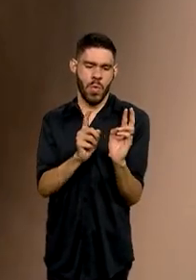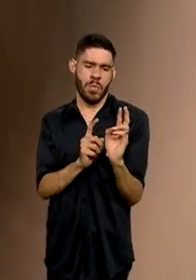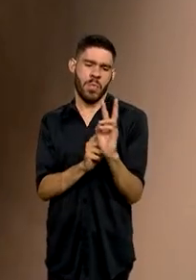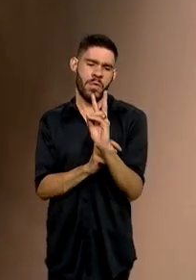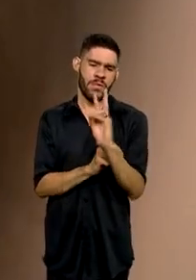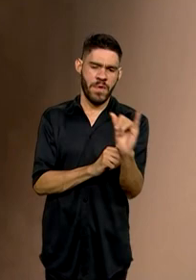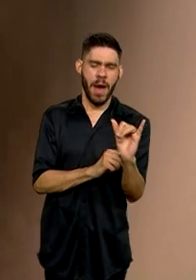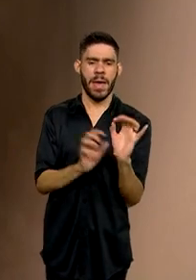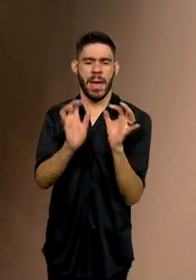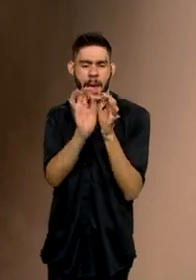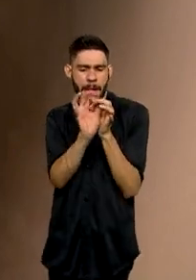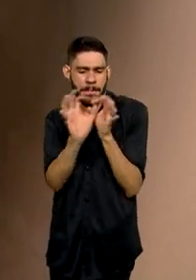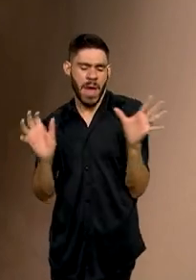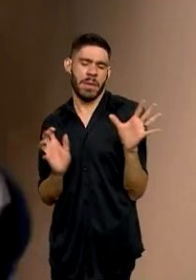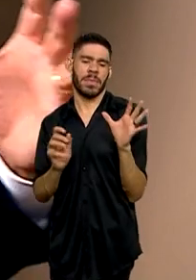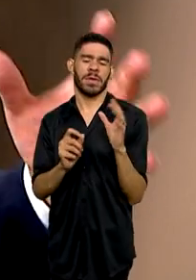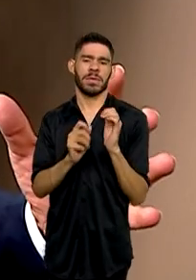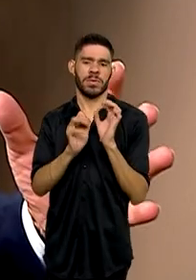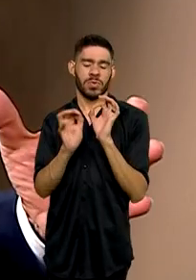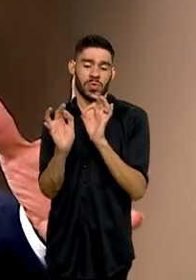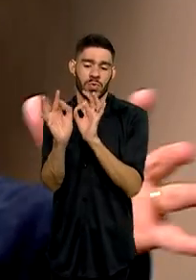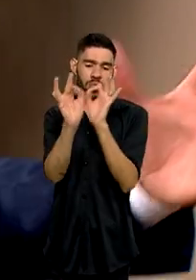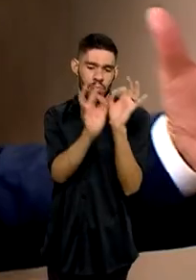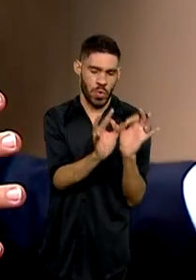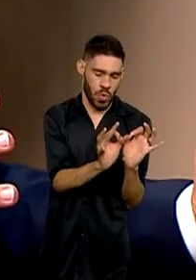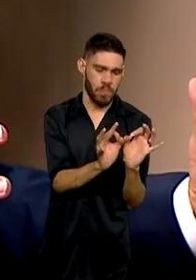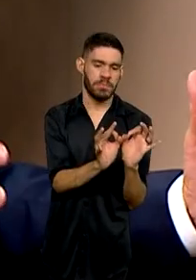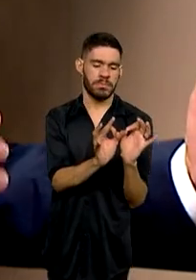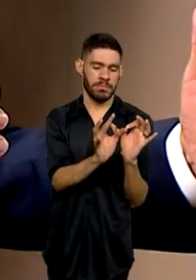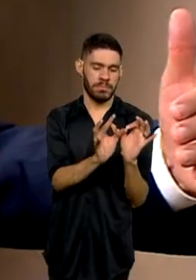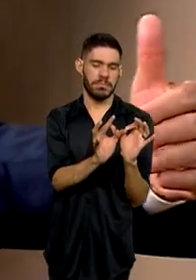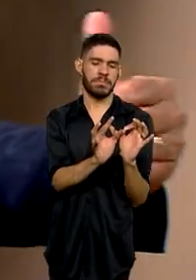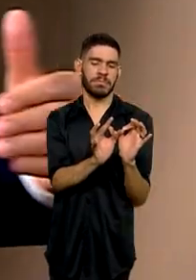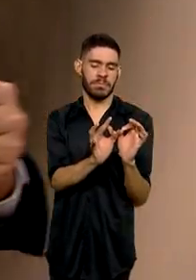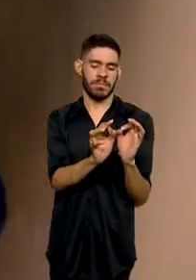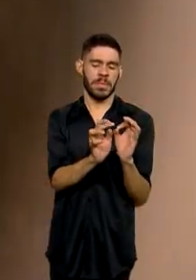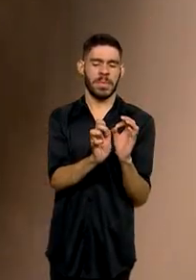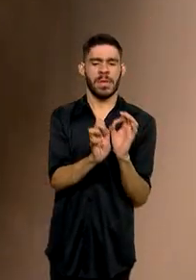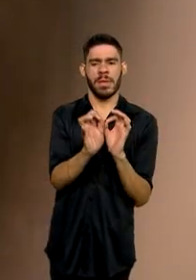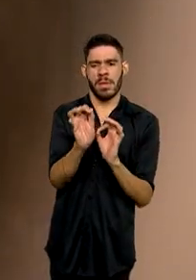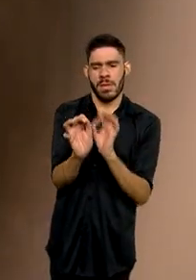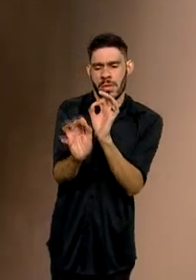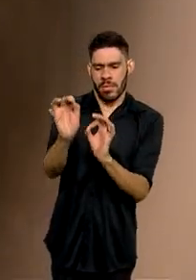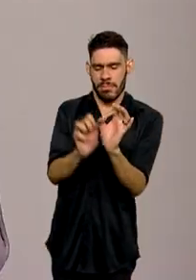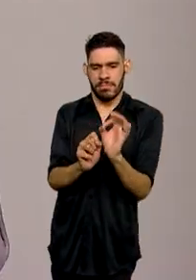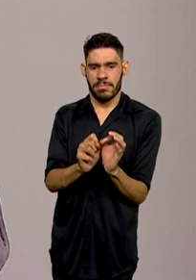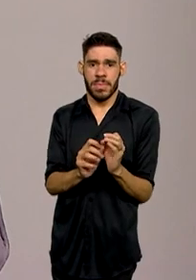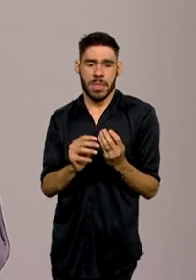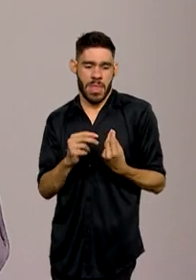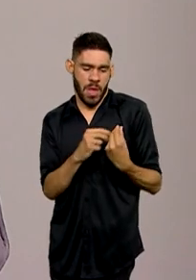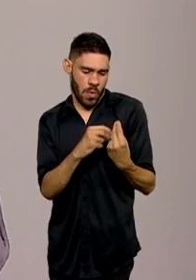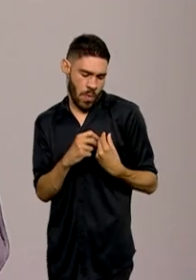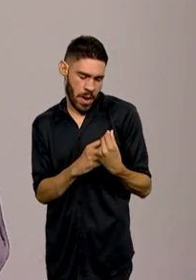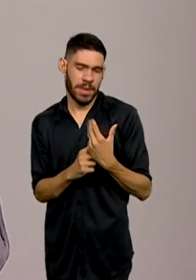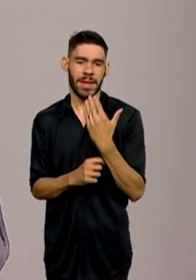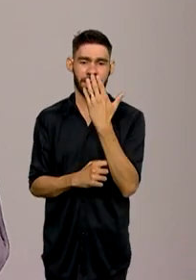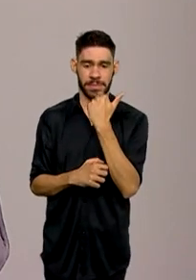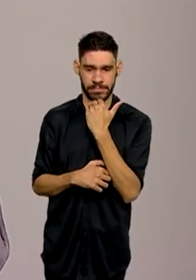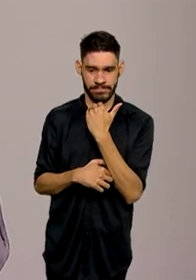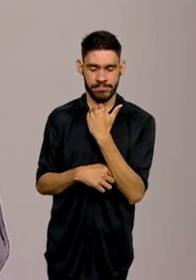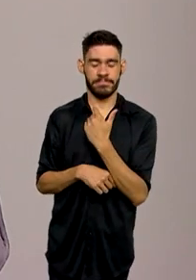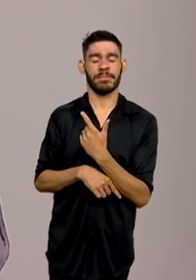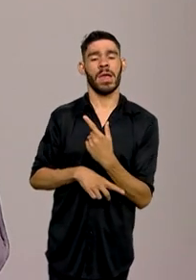ter todo um acompanhamento na parte do abastecimento, na parte da qualidade desse alimento,